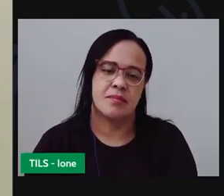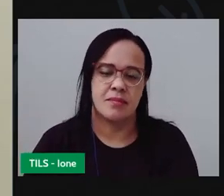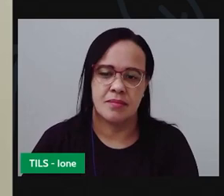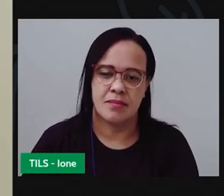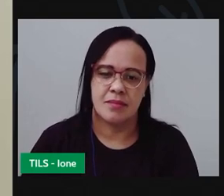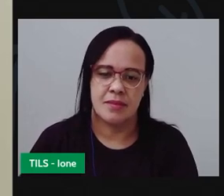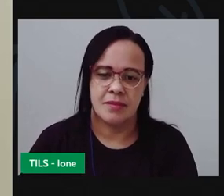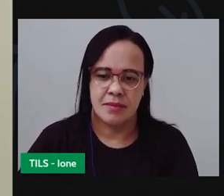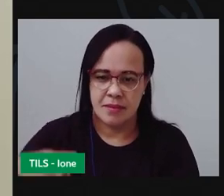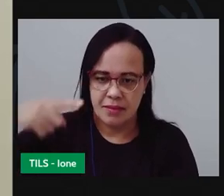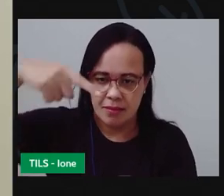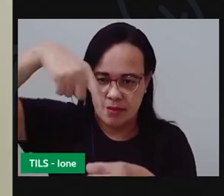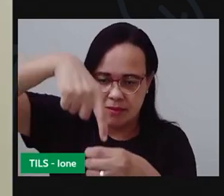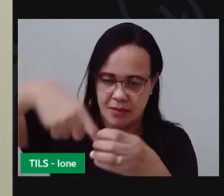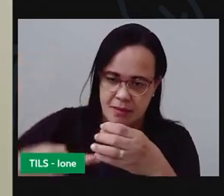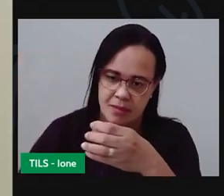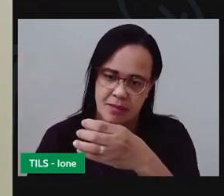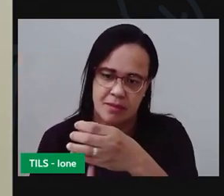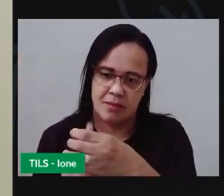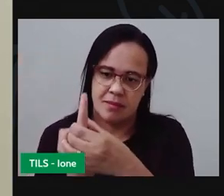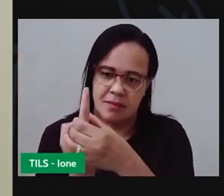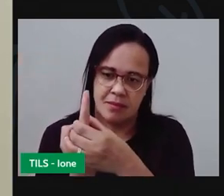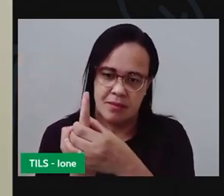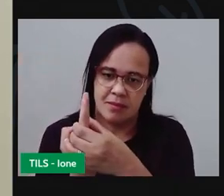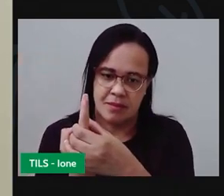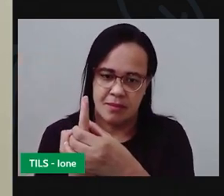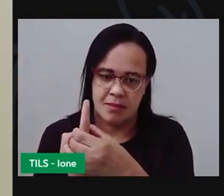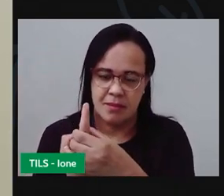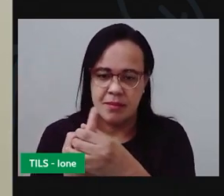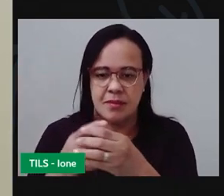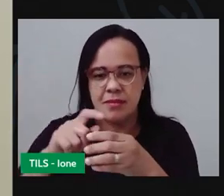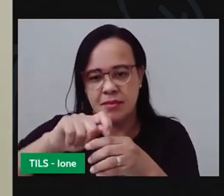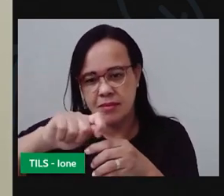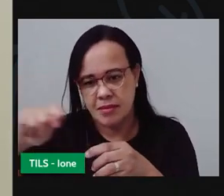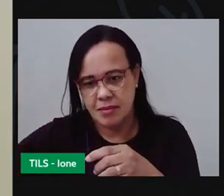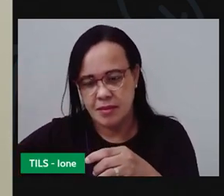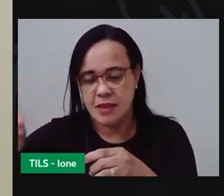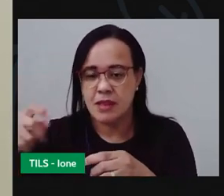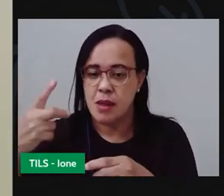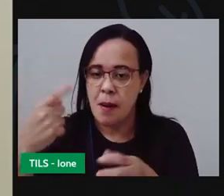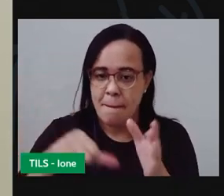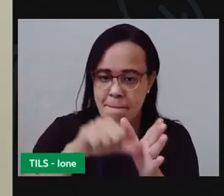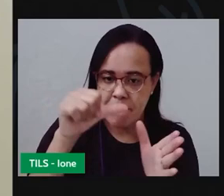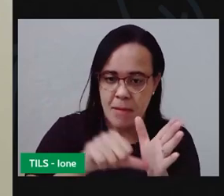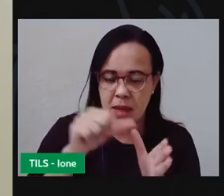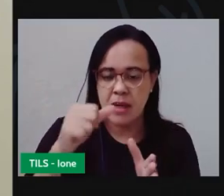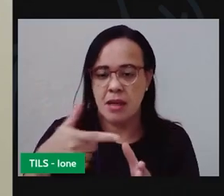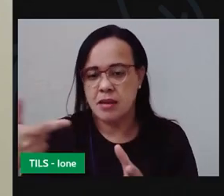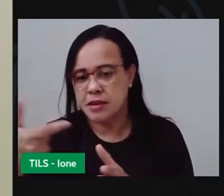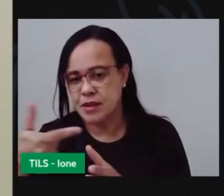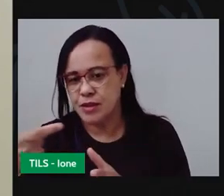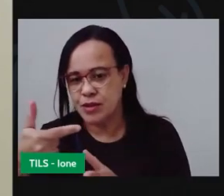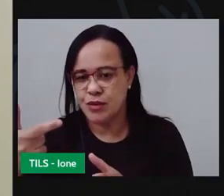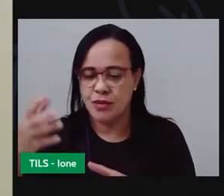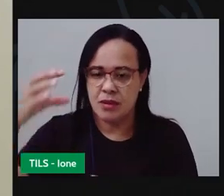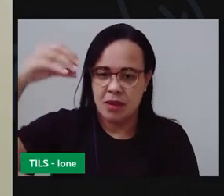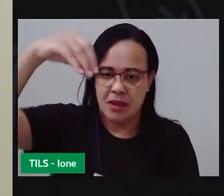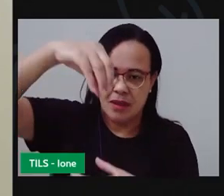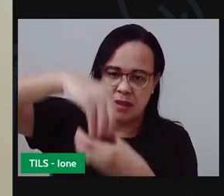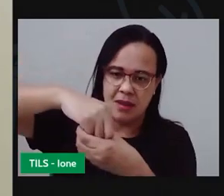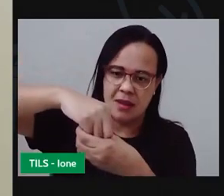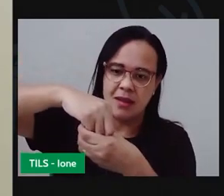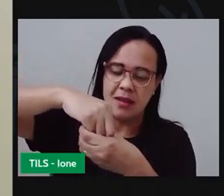passei pela primeira parte da garrafa agora eu passei pela segunda e elas vão encaixar